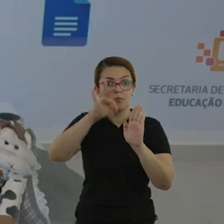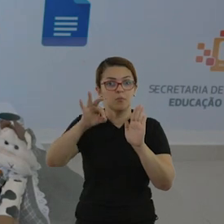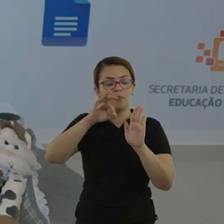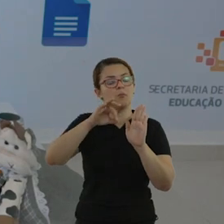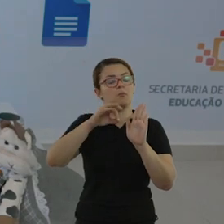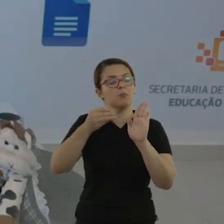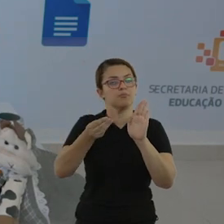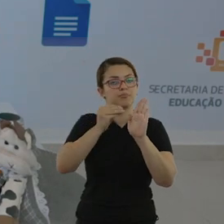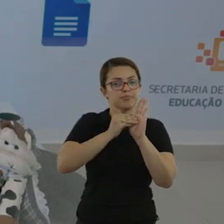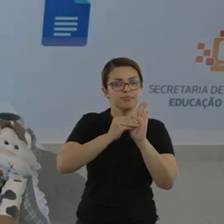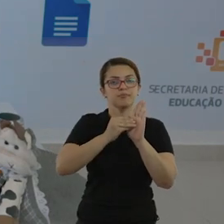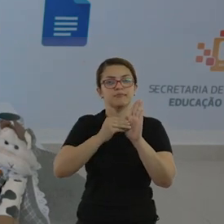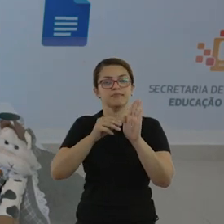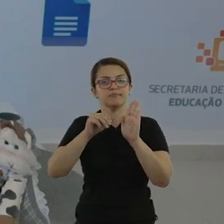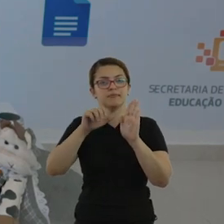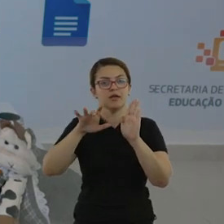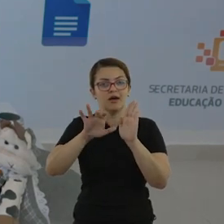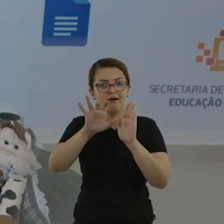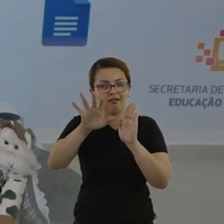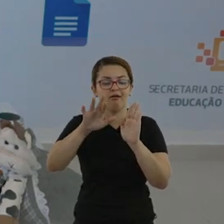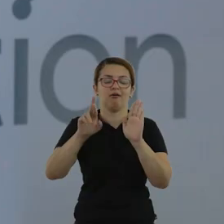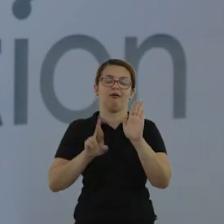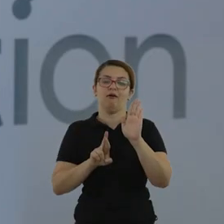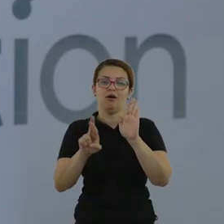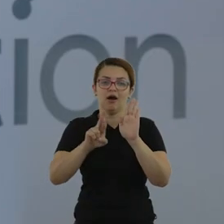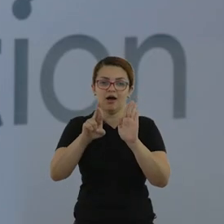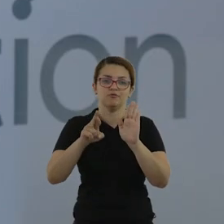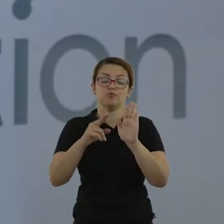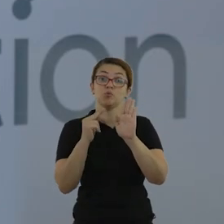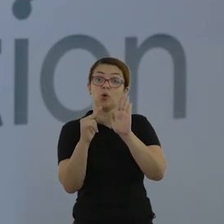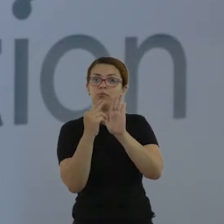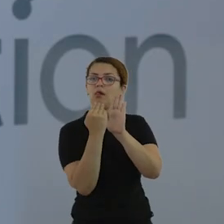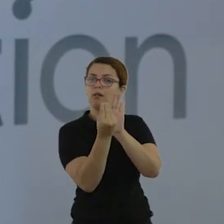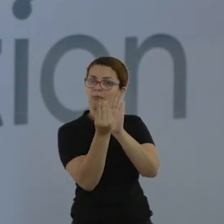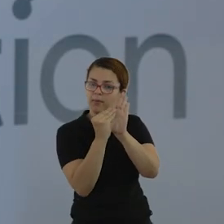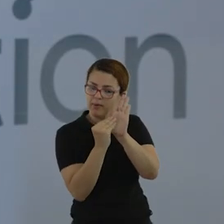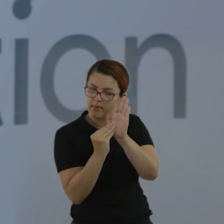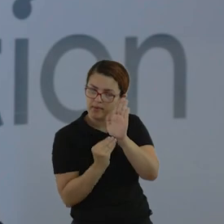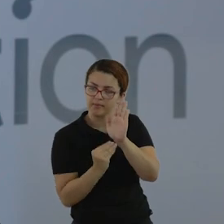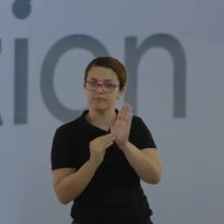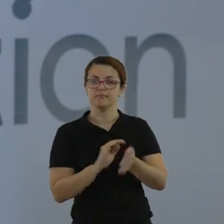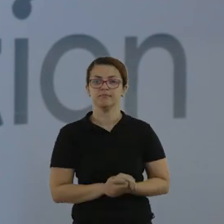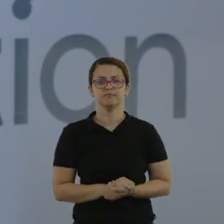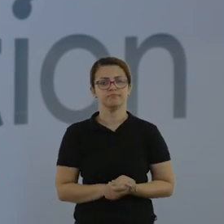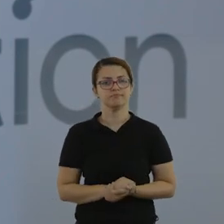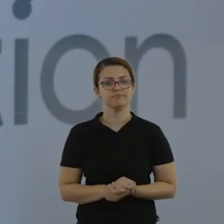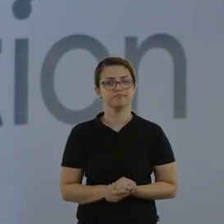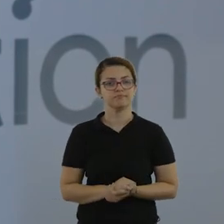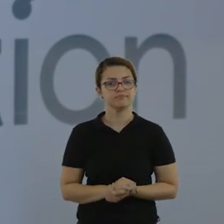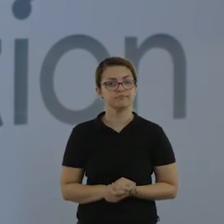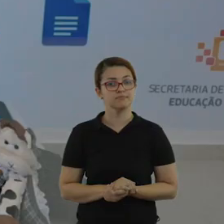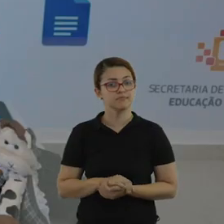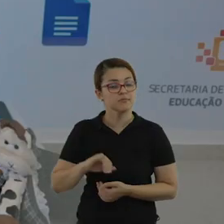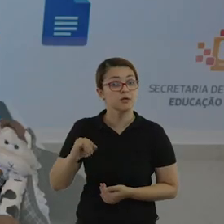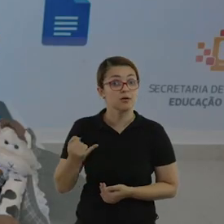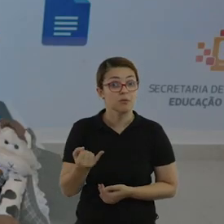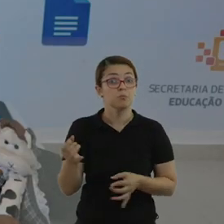a mosca, a aranha, o rato e os demais personagens.